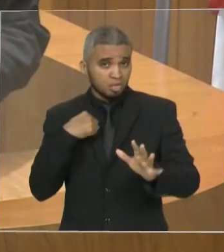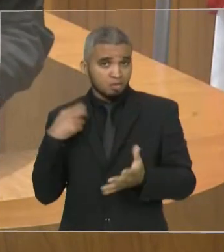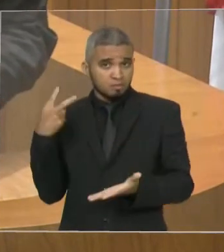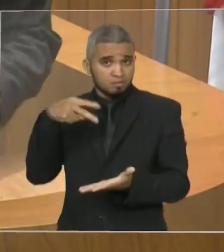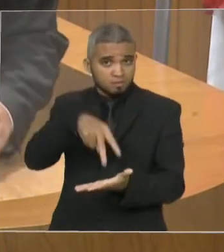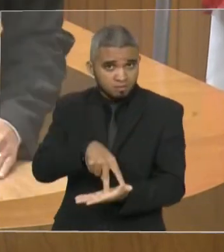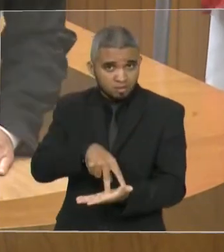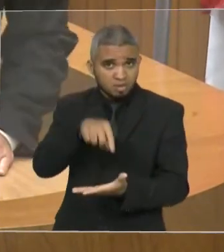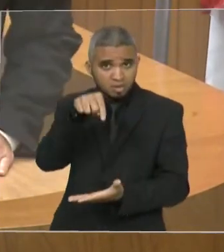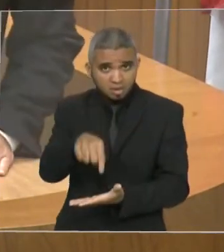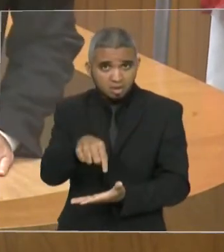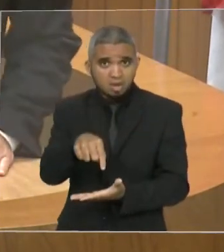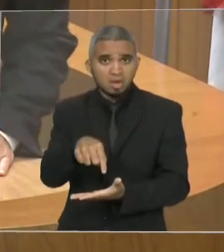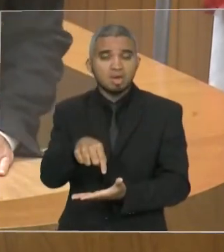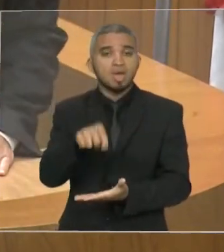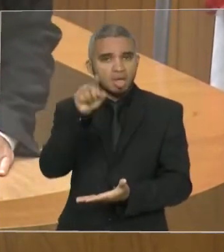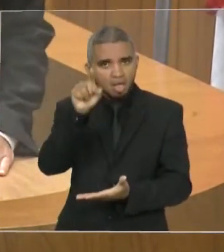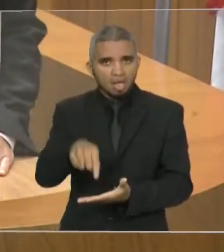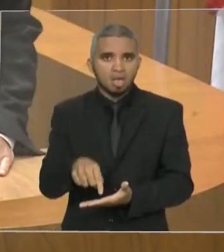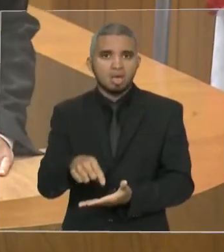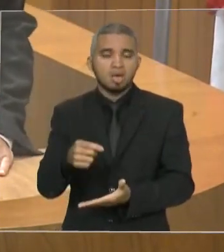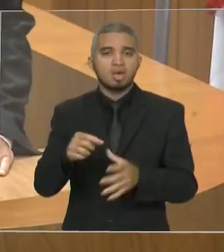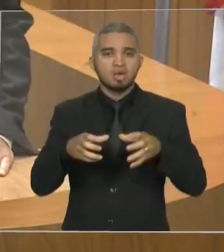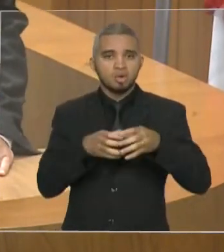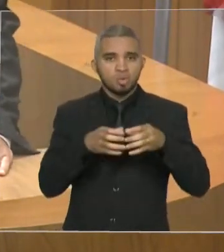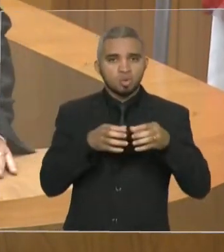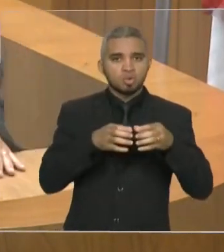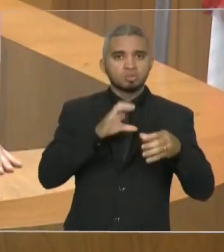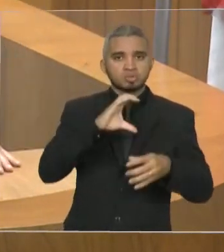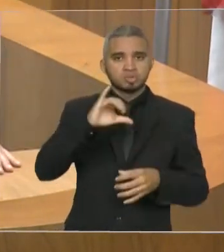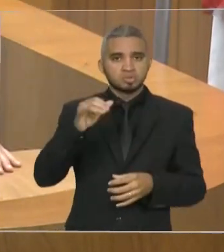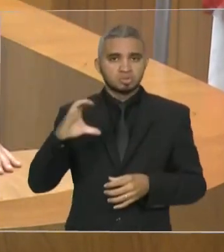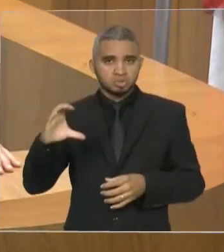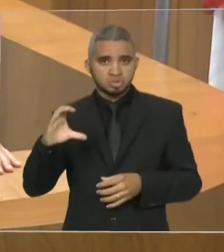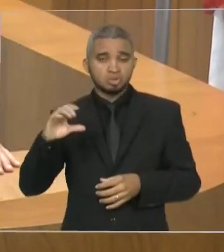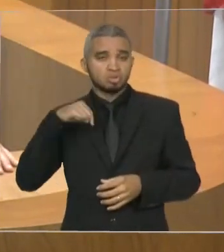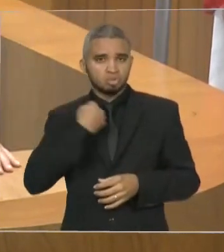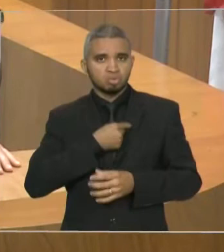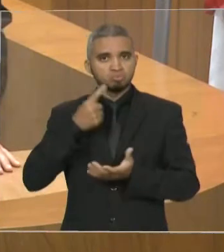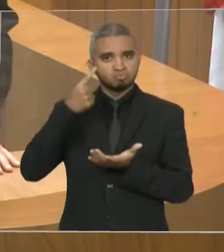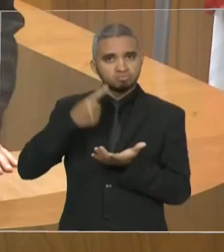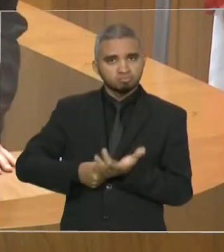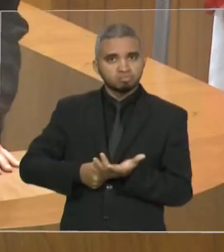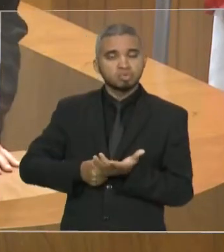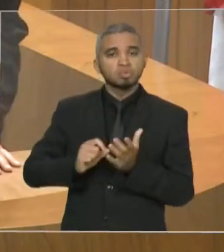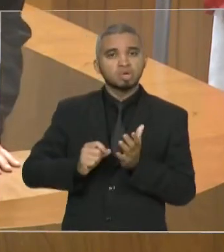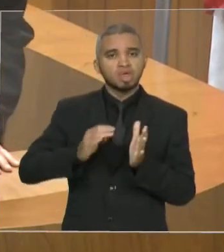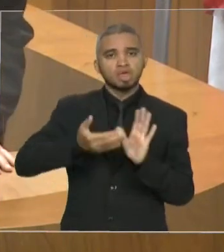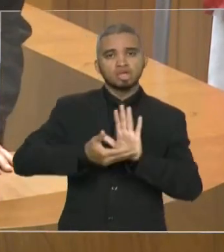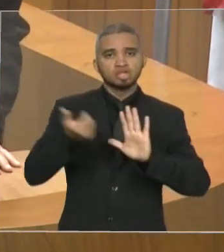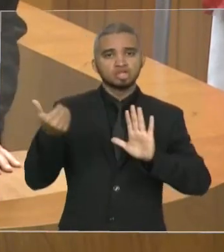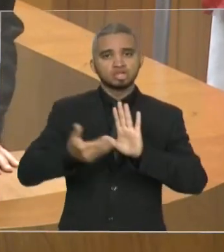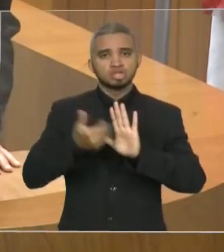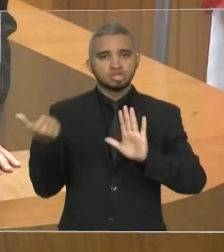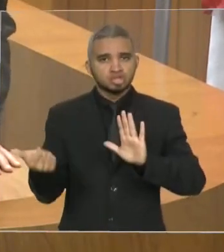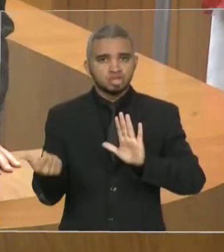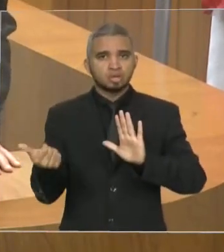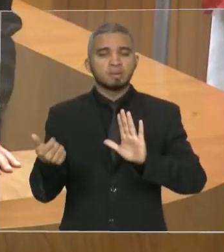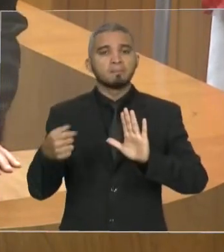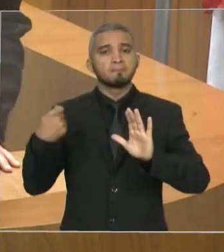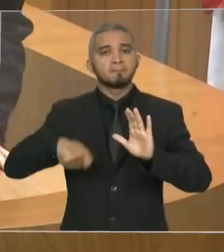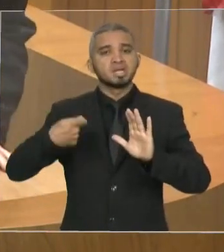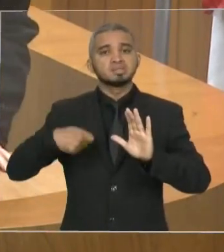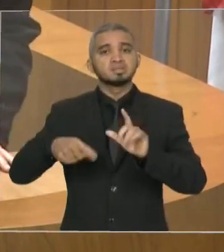para cobrar um compromisso que foi feito na CCJ, que a matéria foi retirada de pauta para que houvesse um canal de